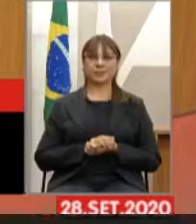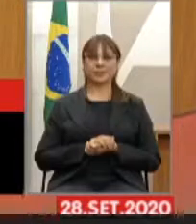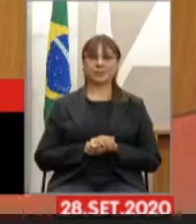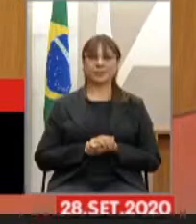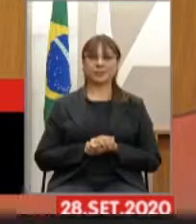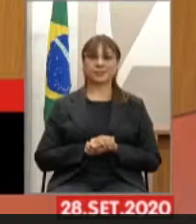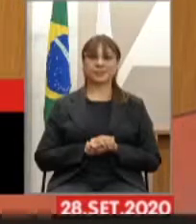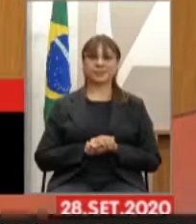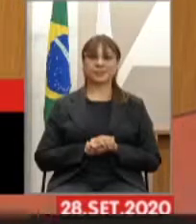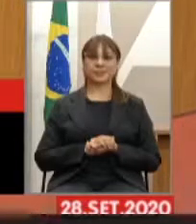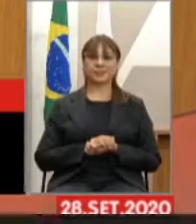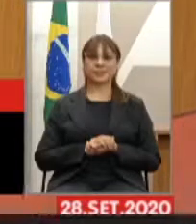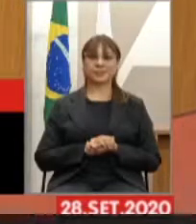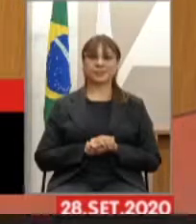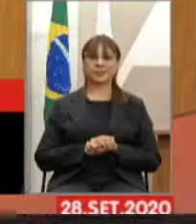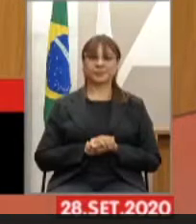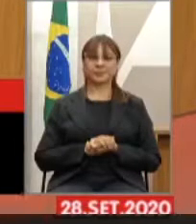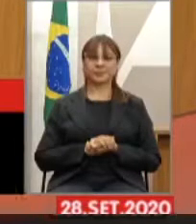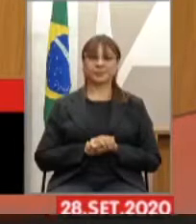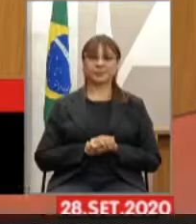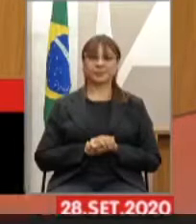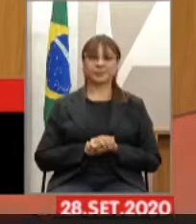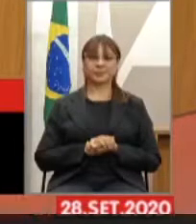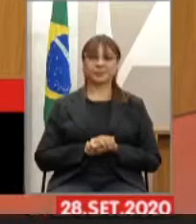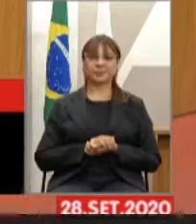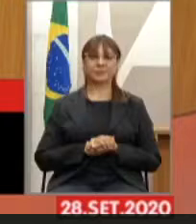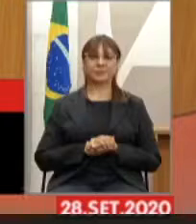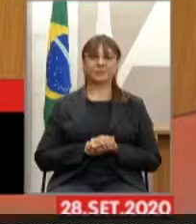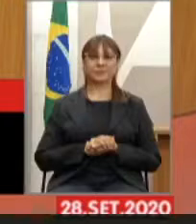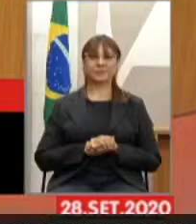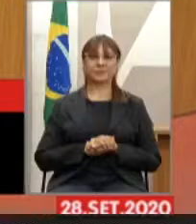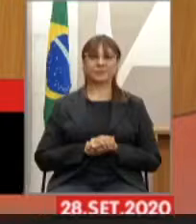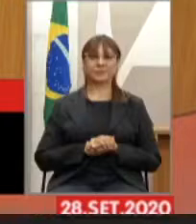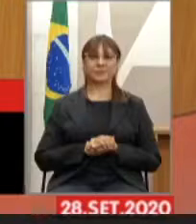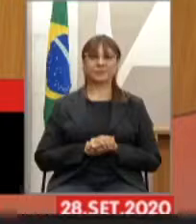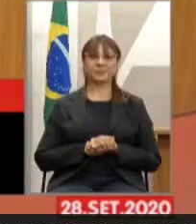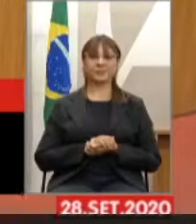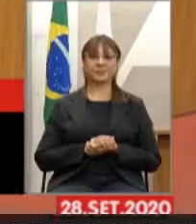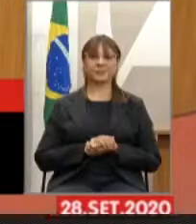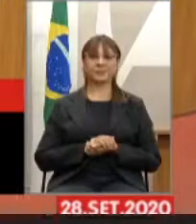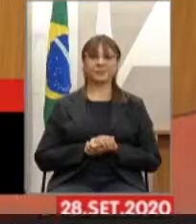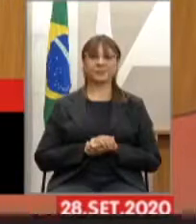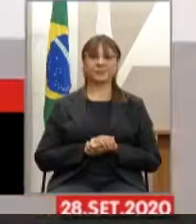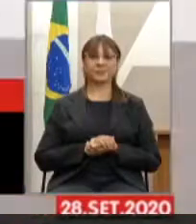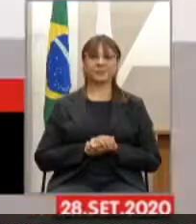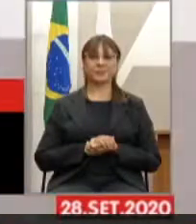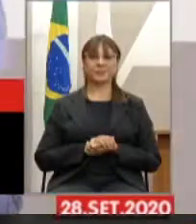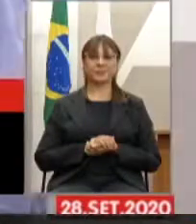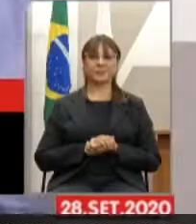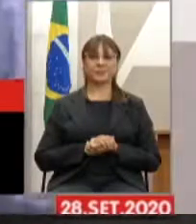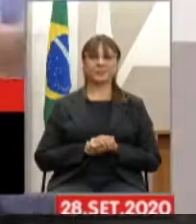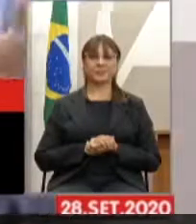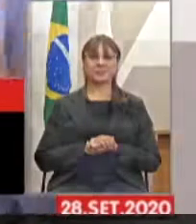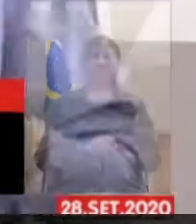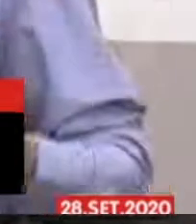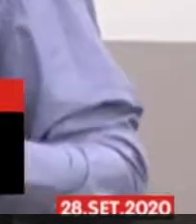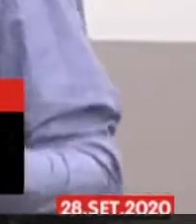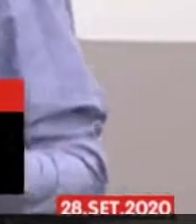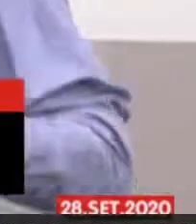Eu sou o Denner. Sou presidente da Confederação Brasileira Desportiva dos Surdos.